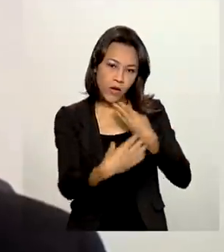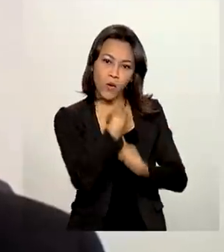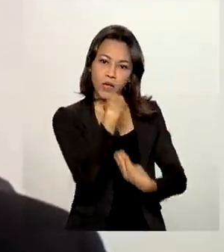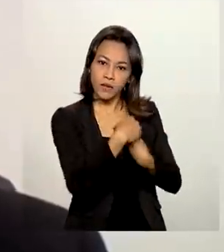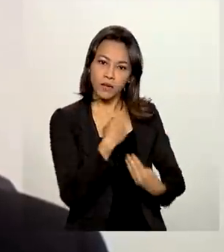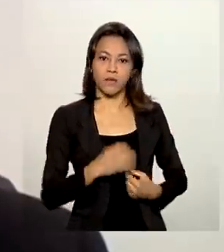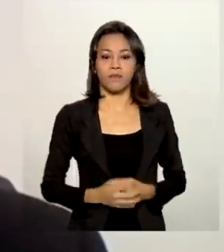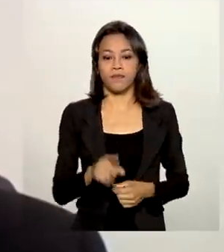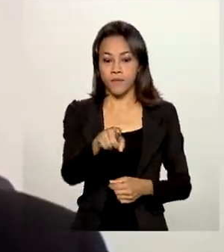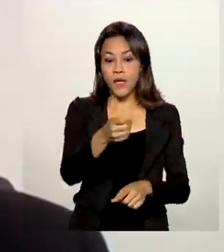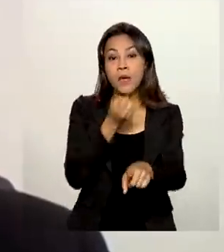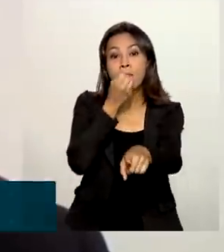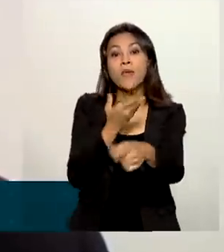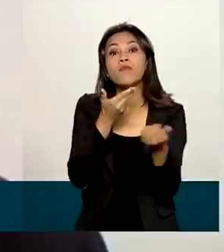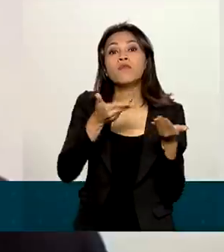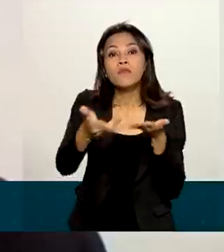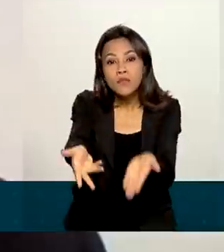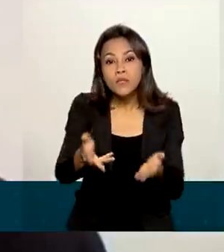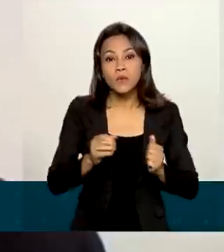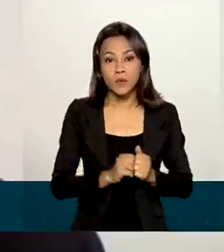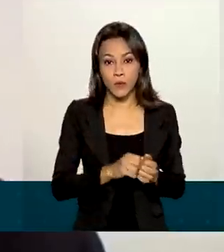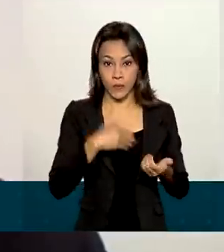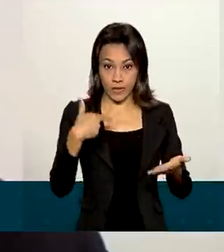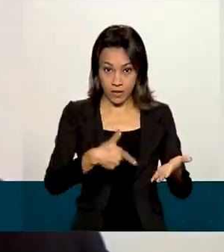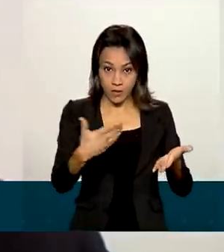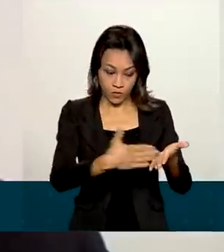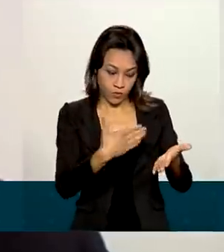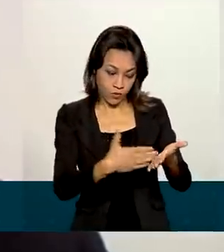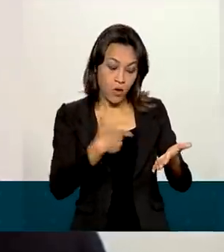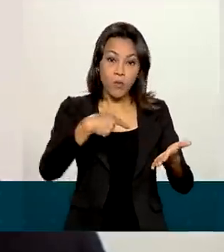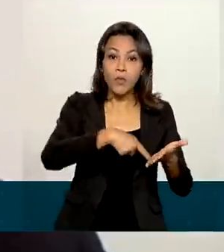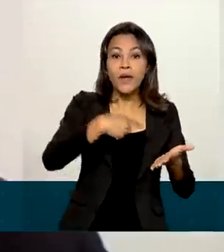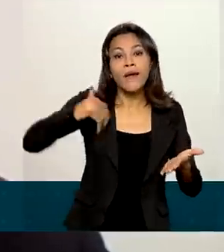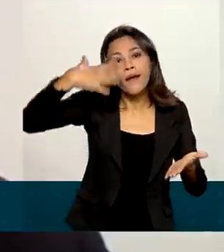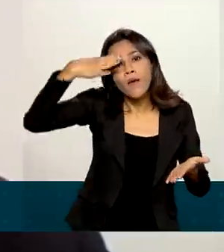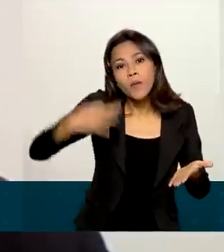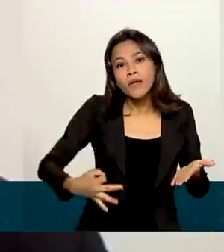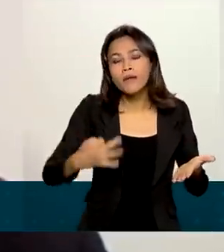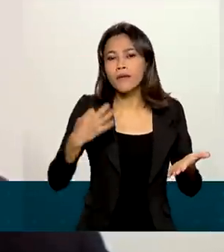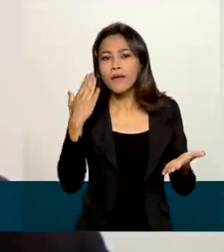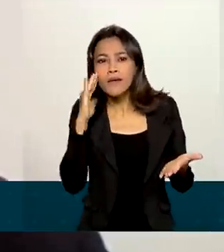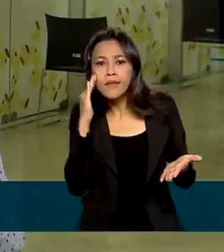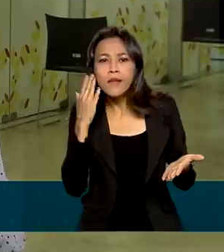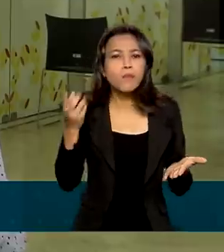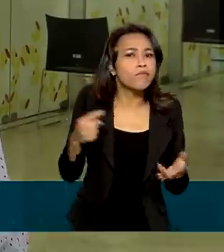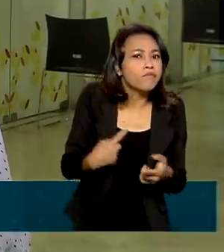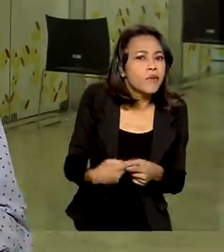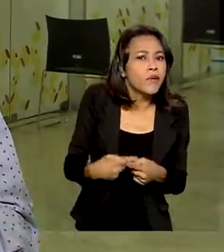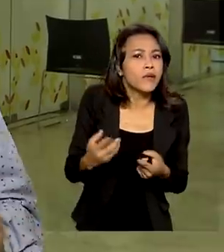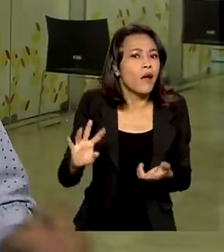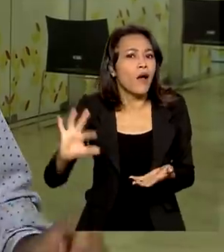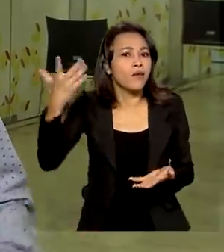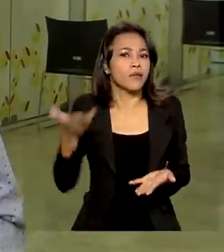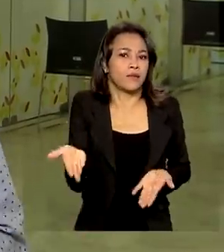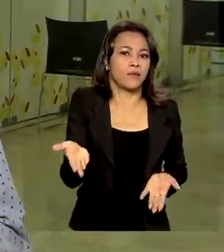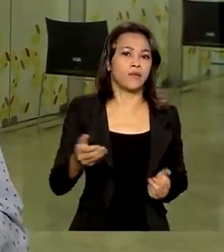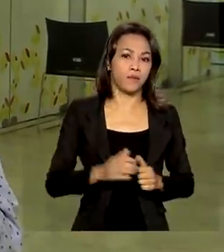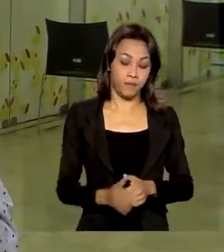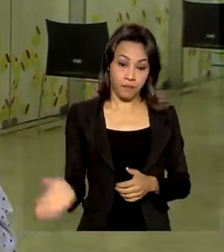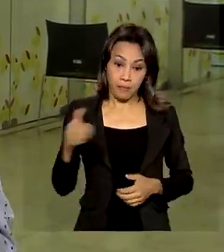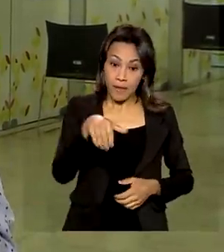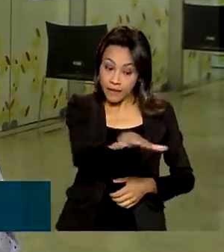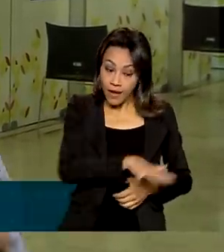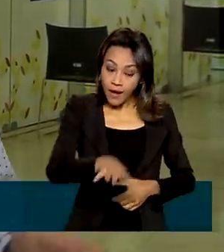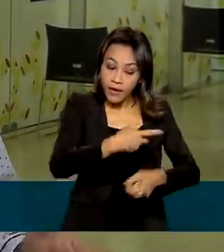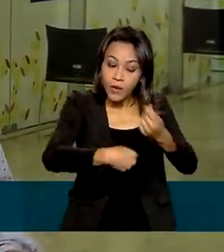-vindo, muito bem-vindo mesmo, porque nos dá o direito de entender esses impactos. Para a área econômica, o novo